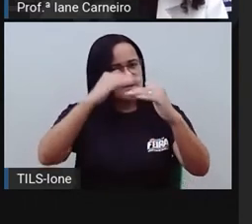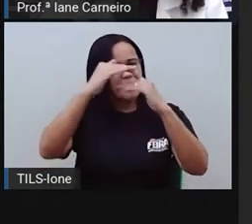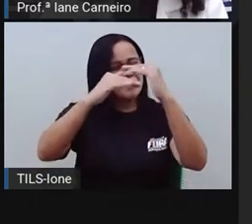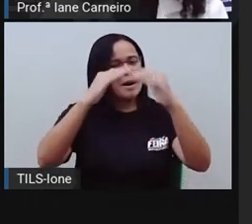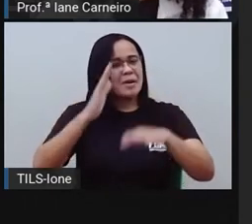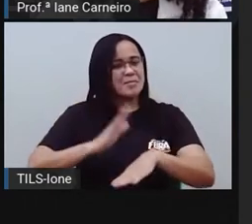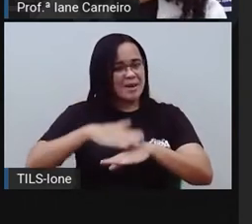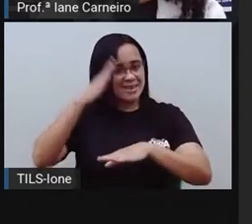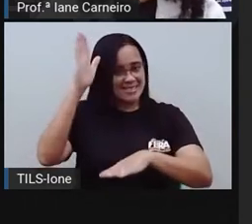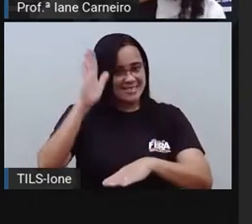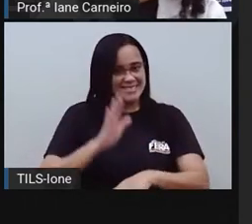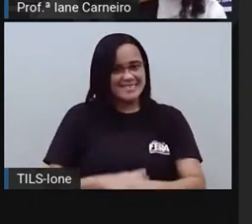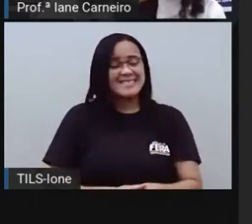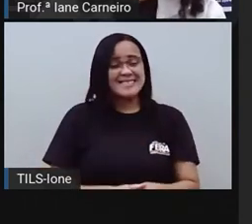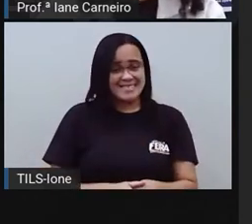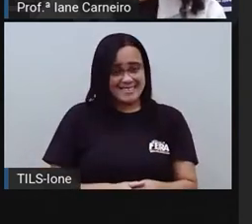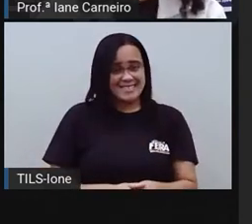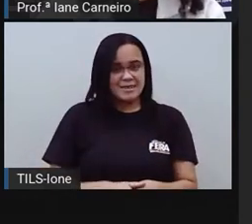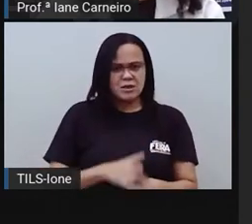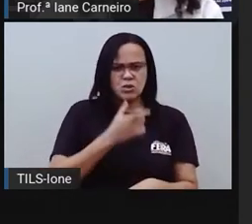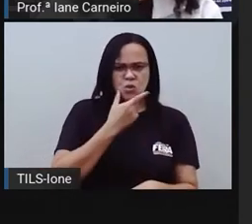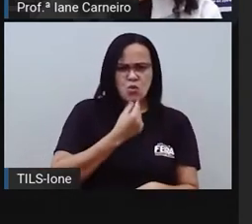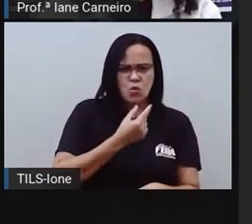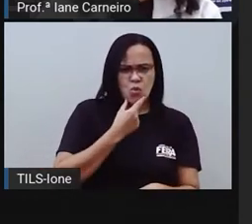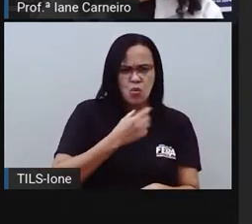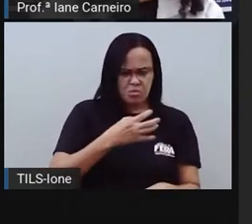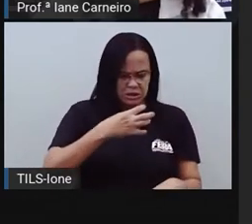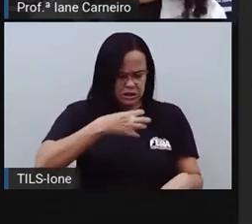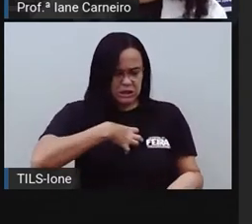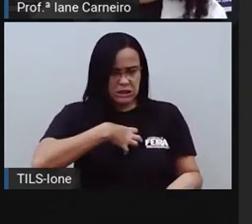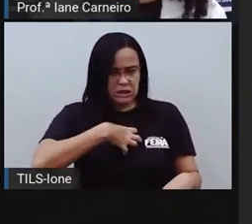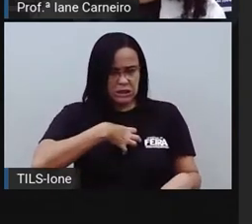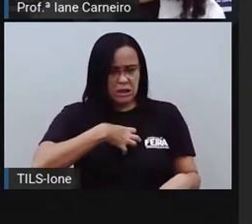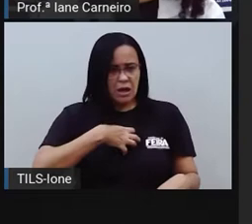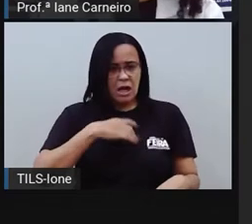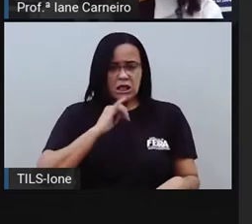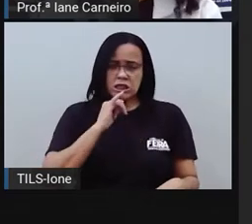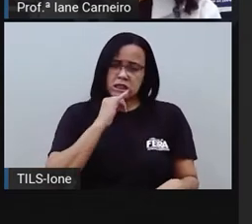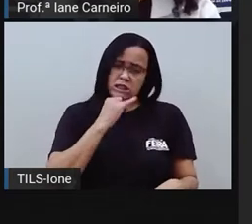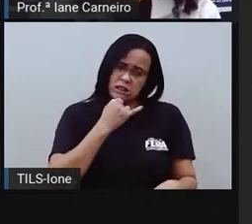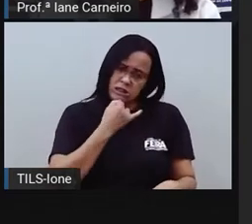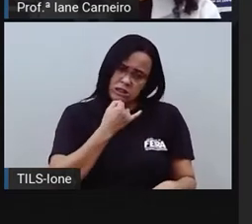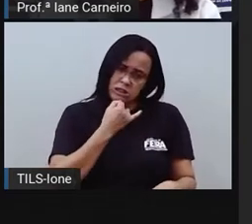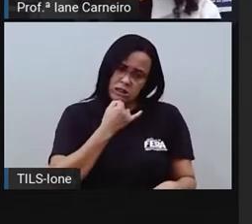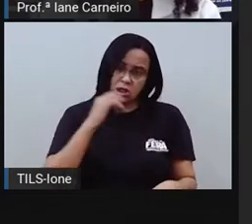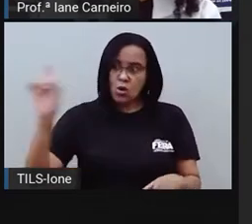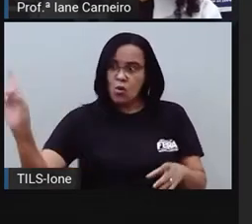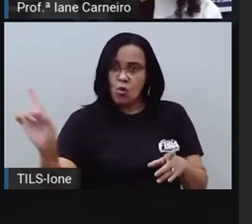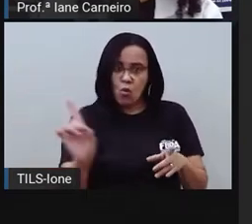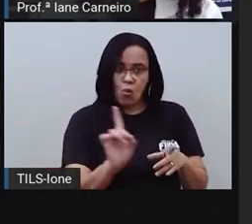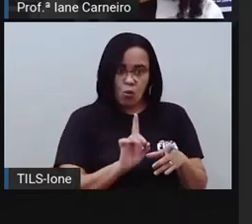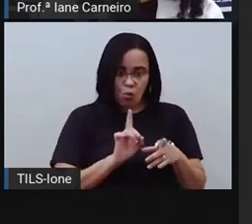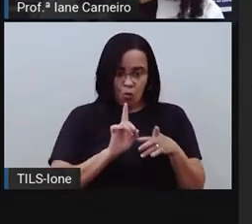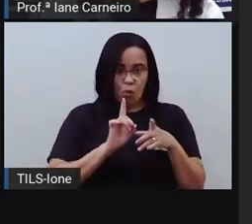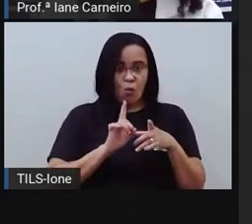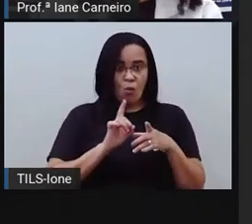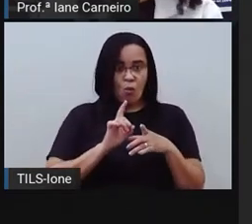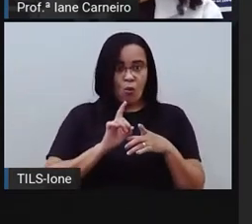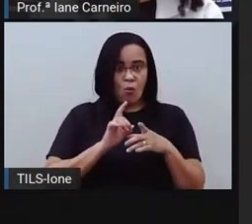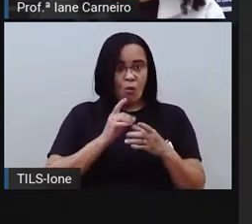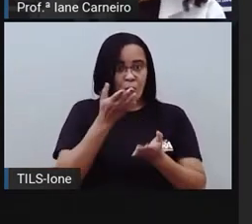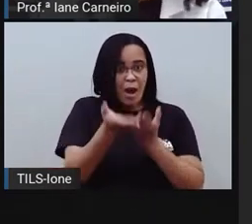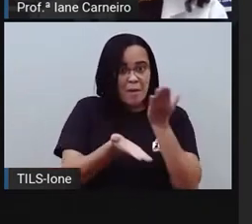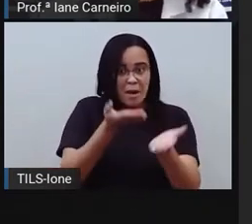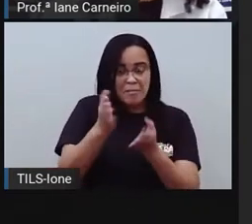Quando um dos homenzinhos sentia-se triste por alguma razão, outro logo levava uma palavra amiga de